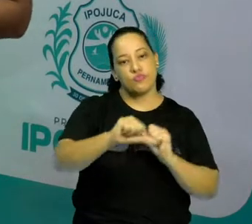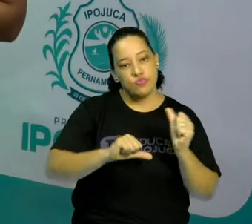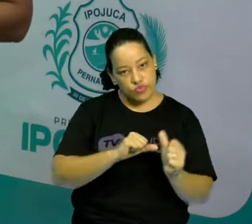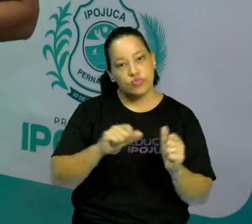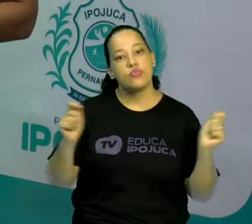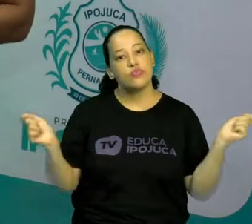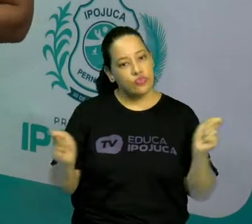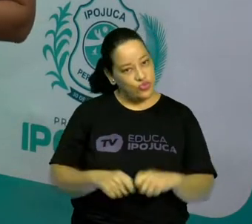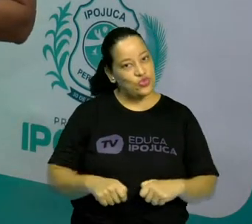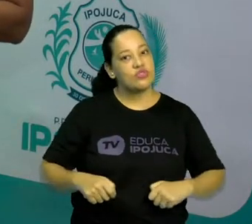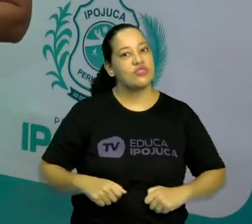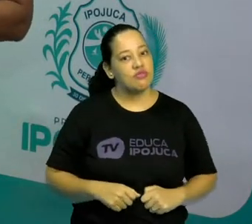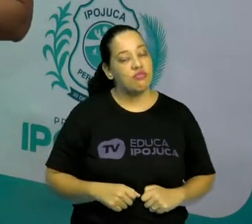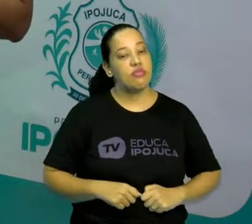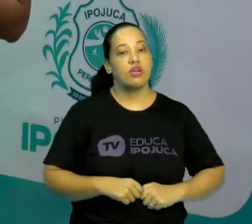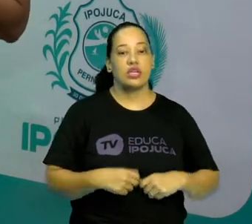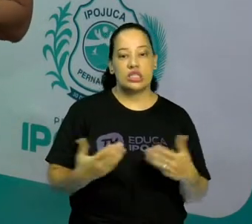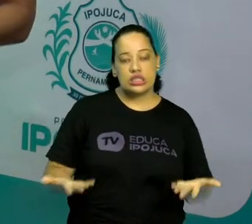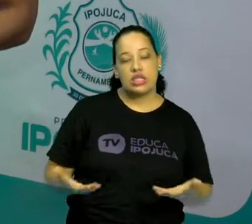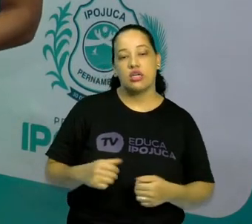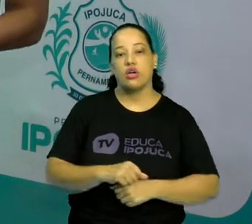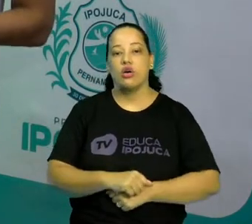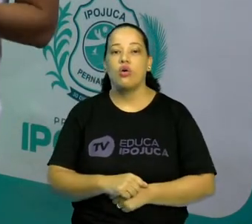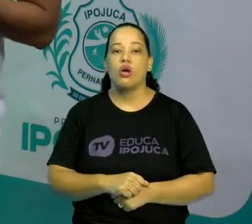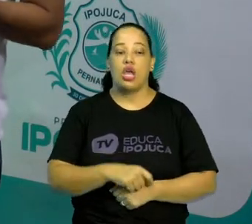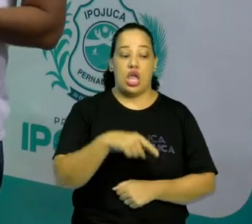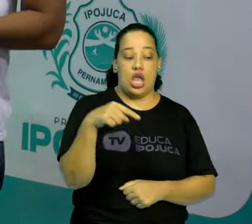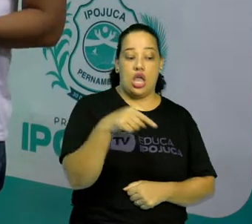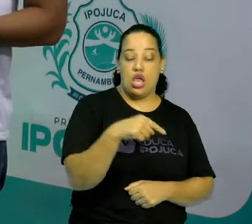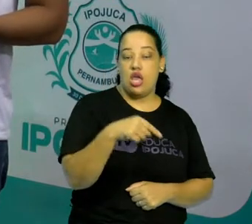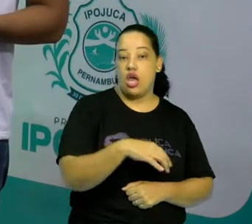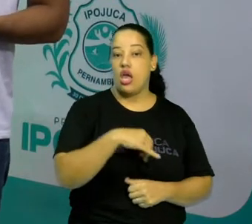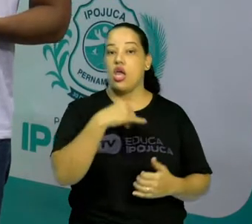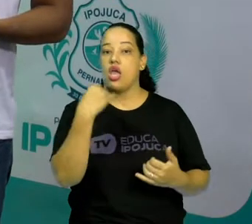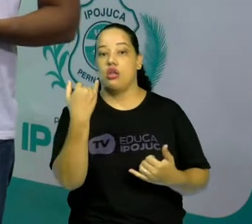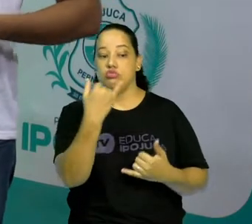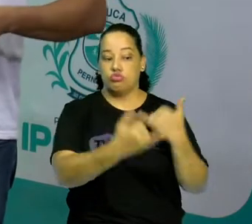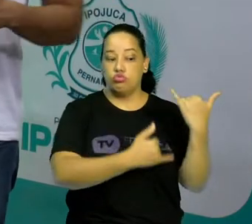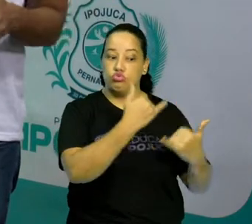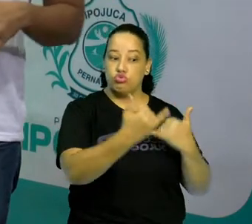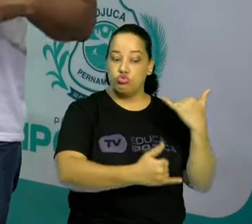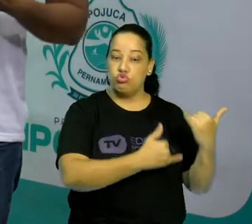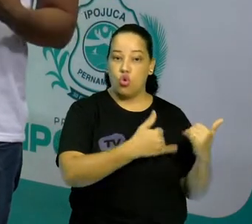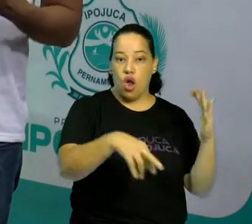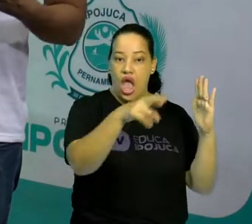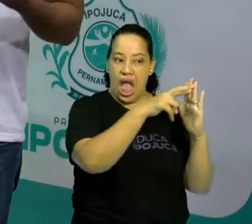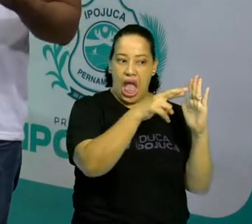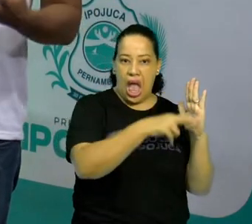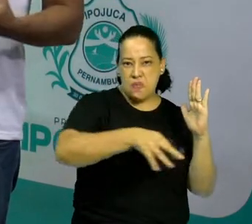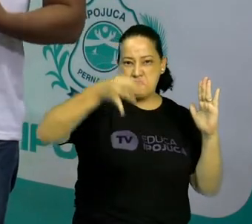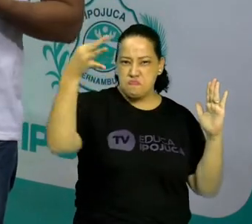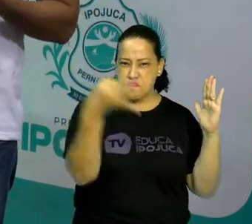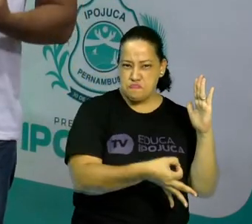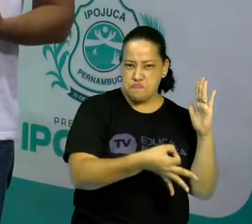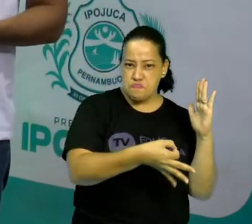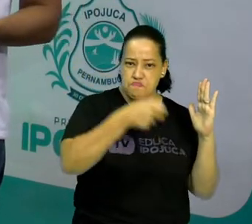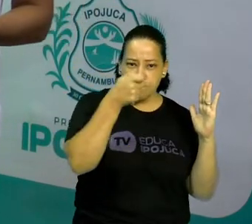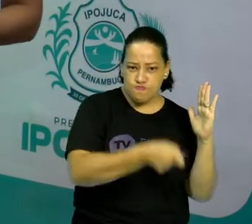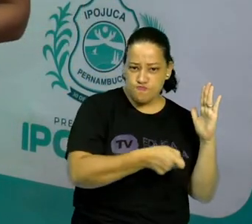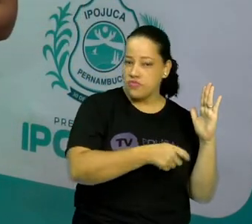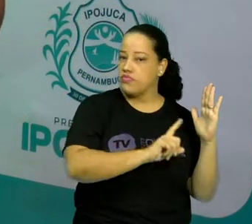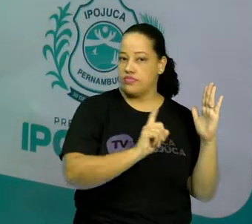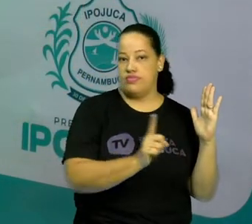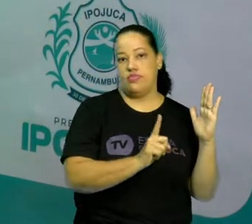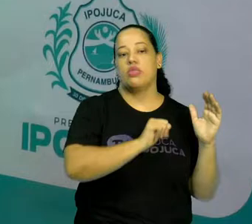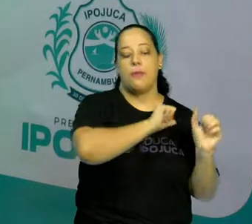redefinidas. Então não, o jogo não necessita de uma regra fixa. Ele pode ter essa